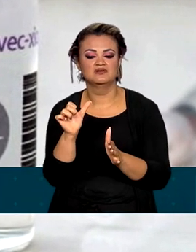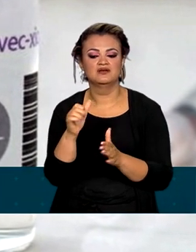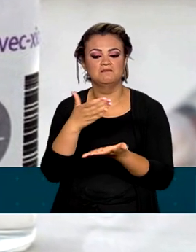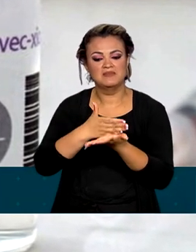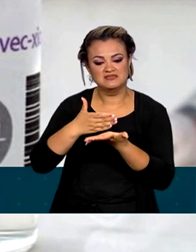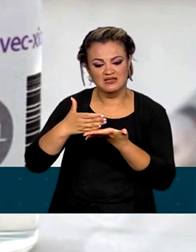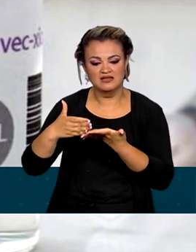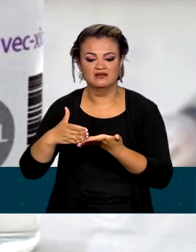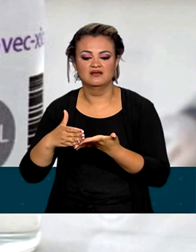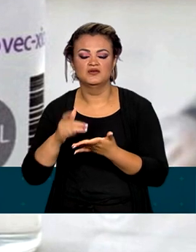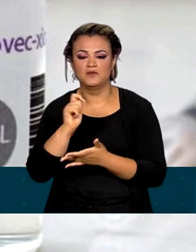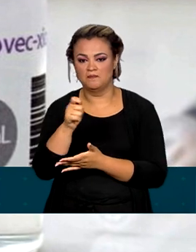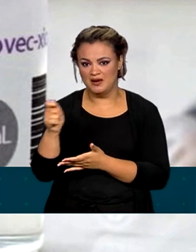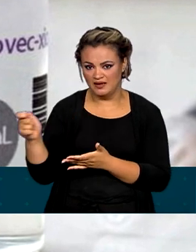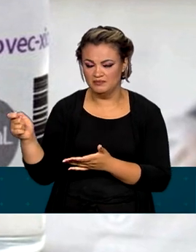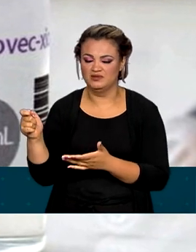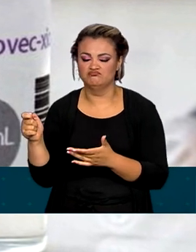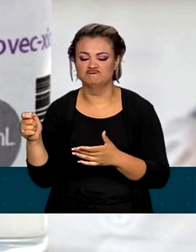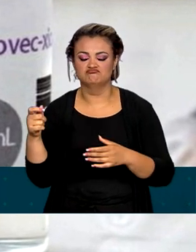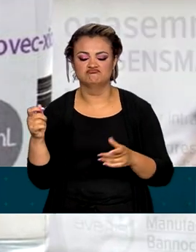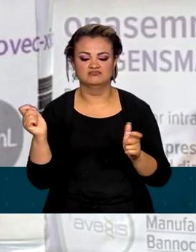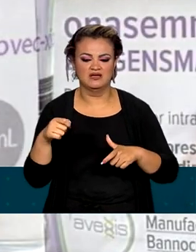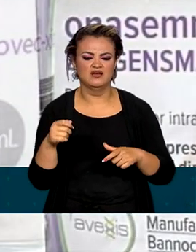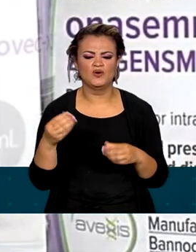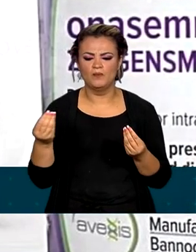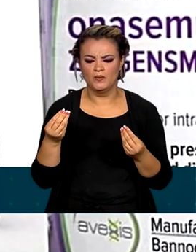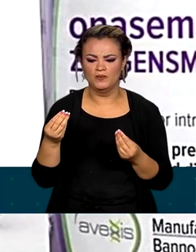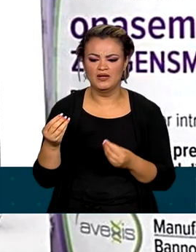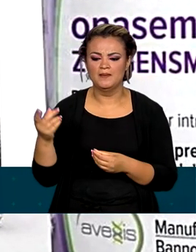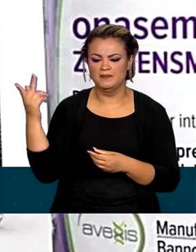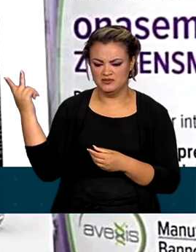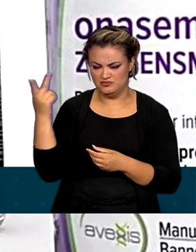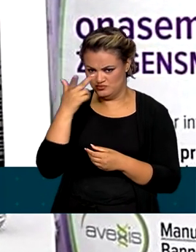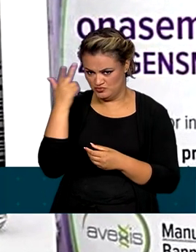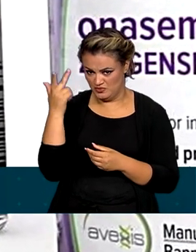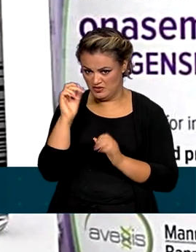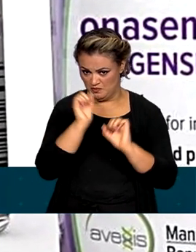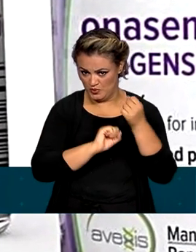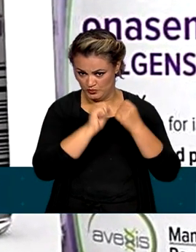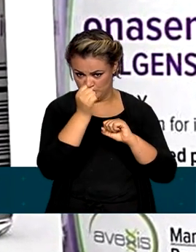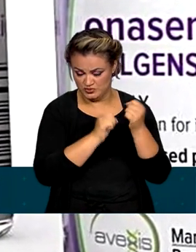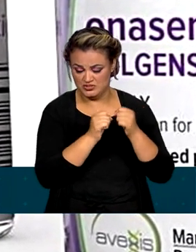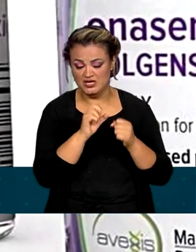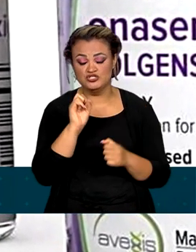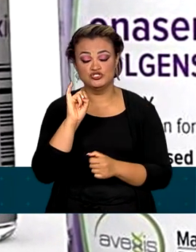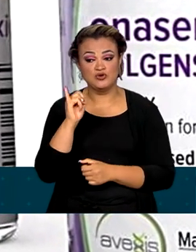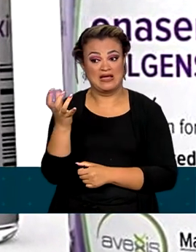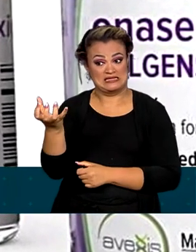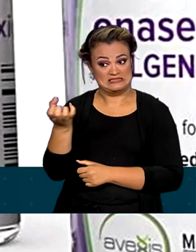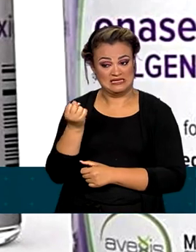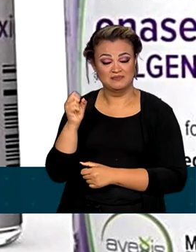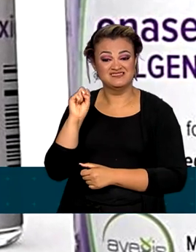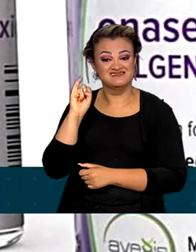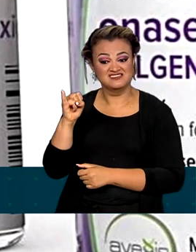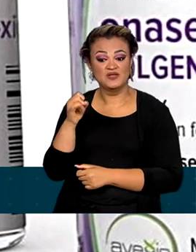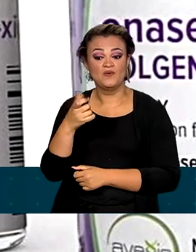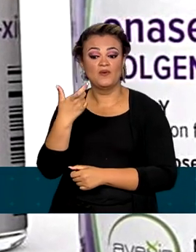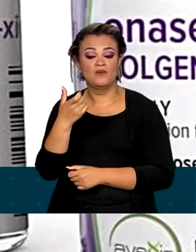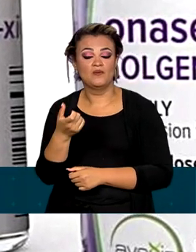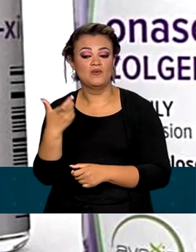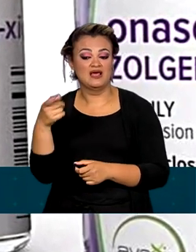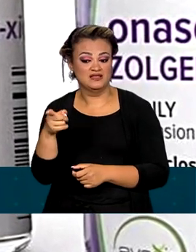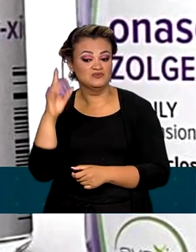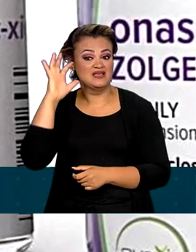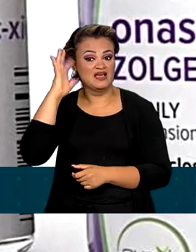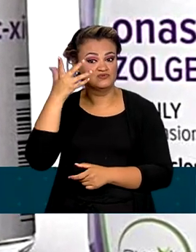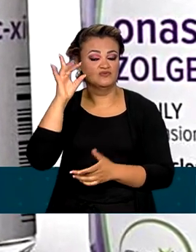com pagamento mediante a eficácia. Ou seja, o fabricante só vai receber se o remédio realmente atingir o